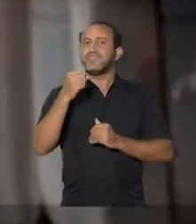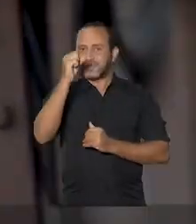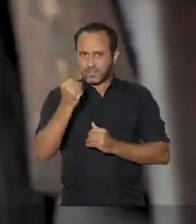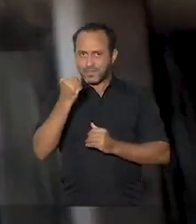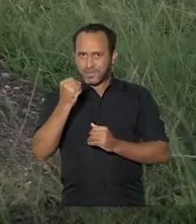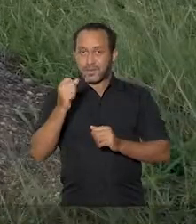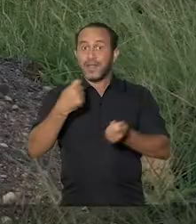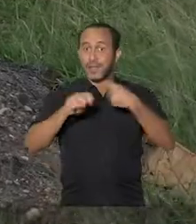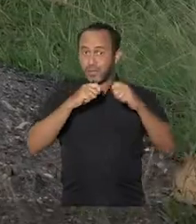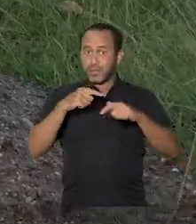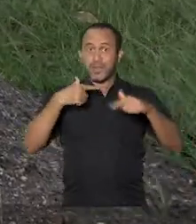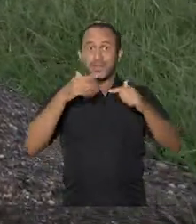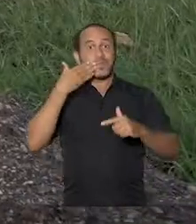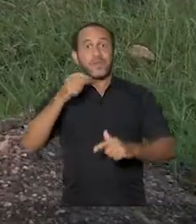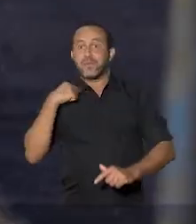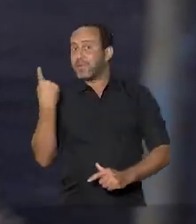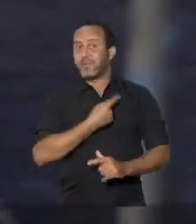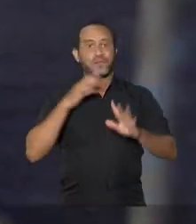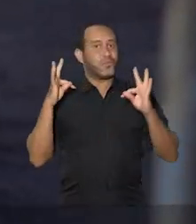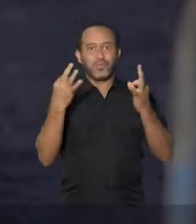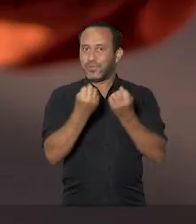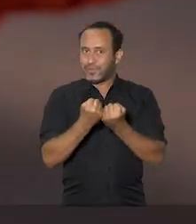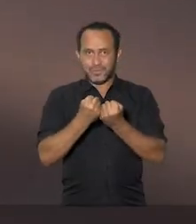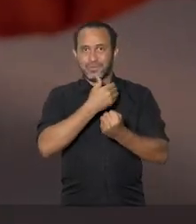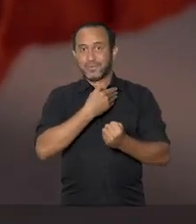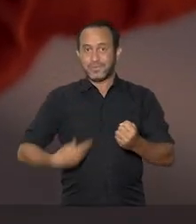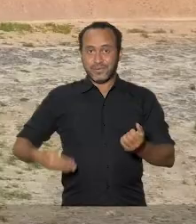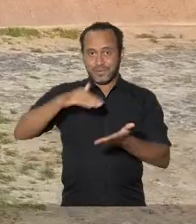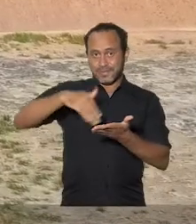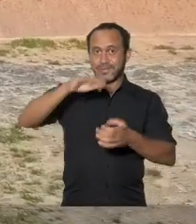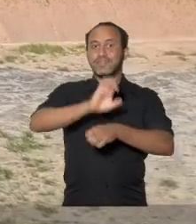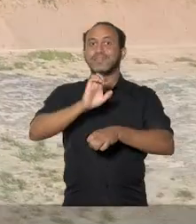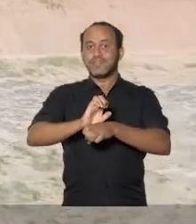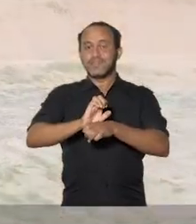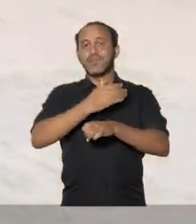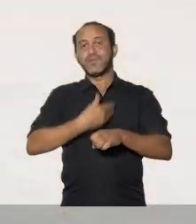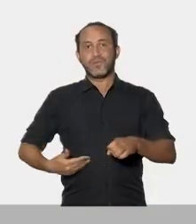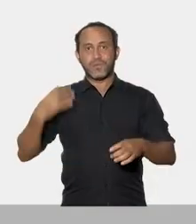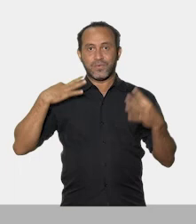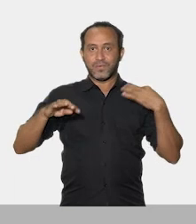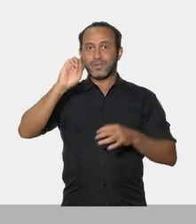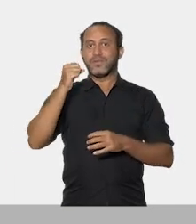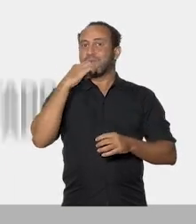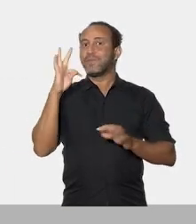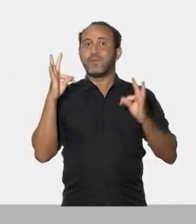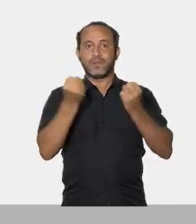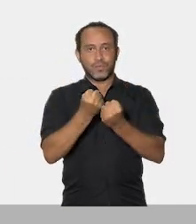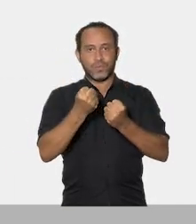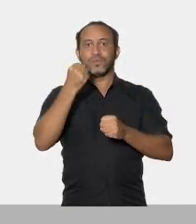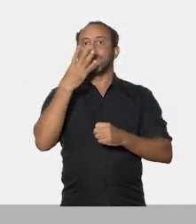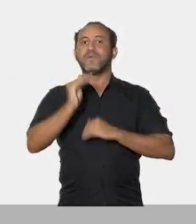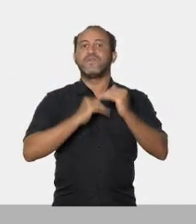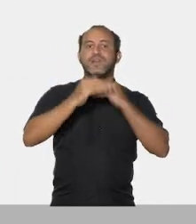Avança, Sergipe! Economia pra frente, trabalho pra gente! Secretaria de Estado do Turismo, Sergipe,